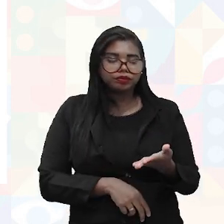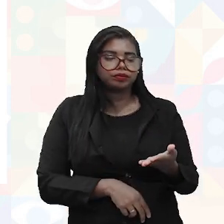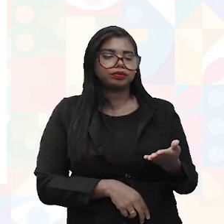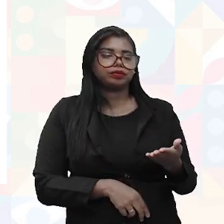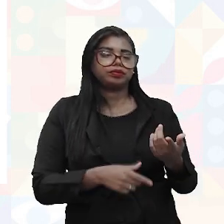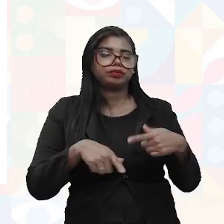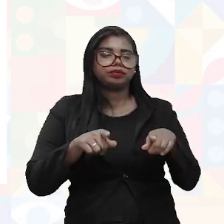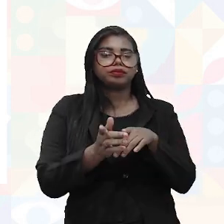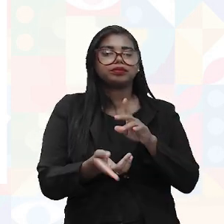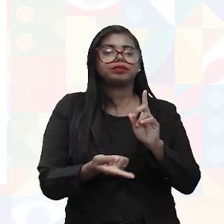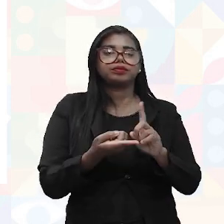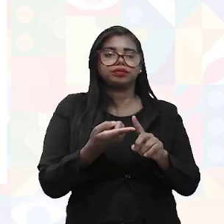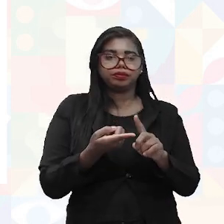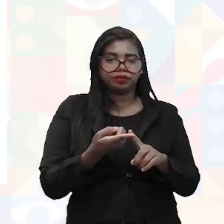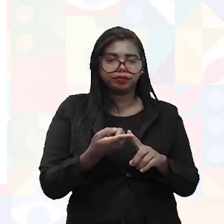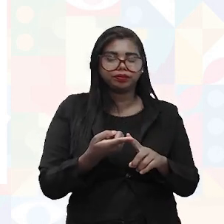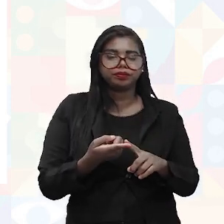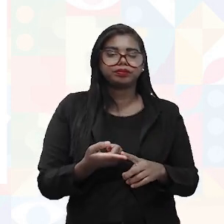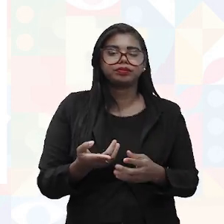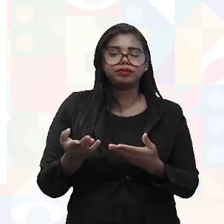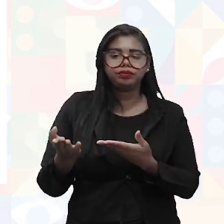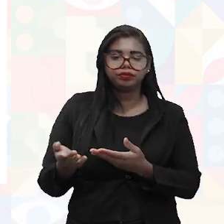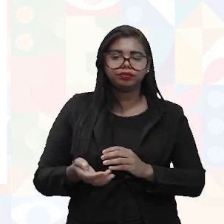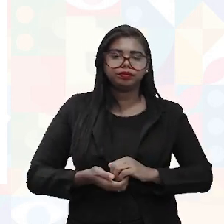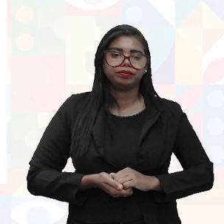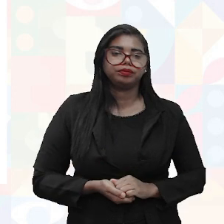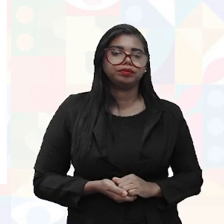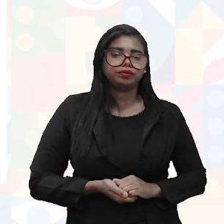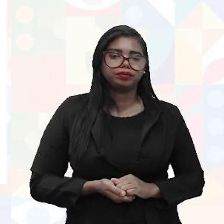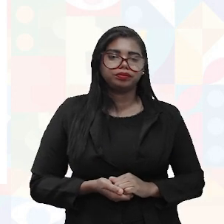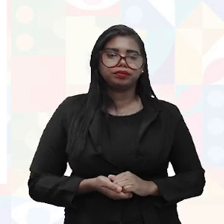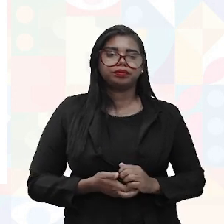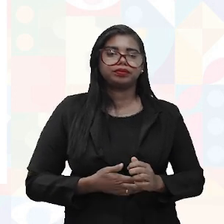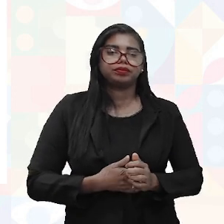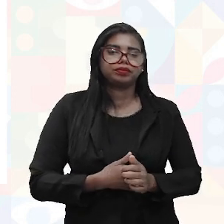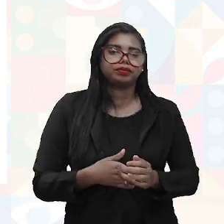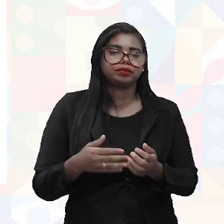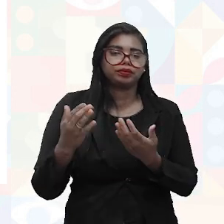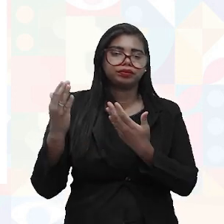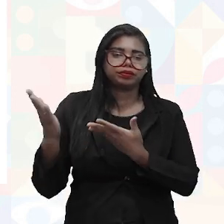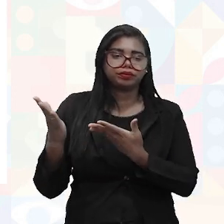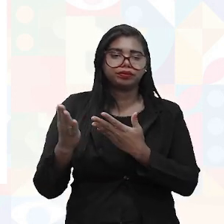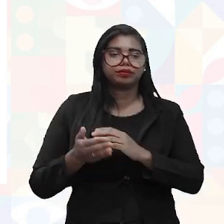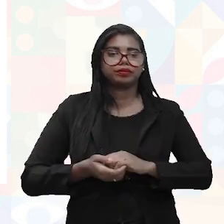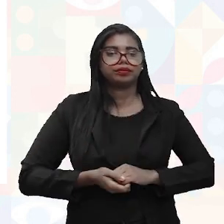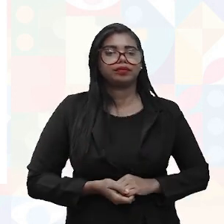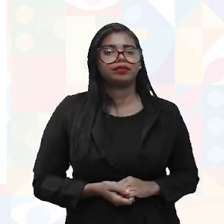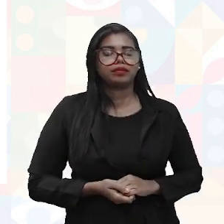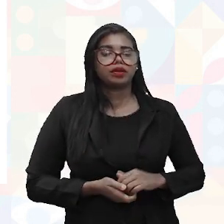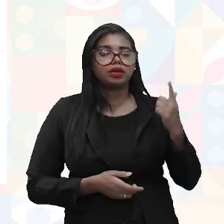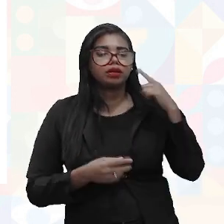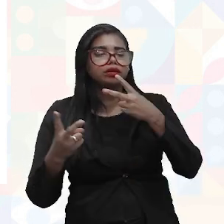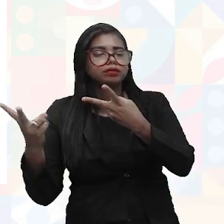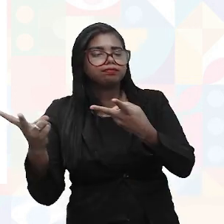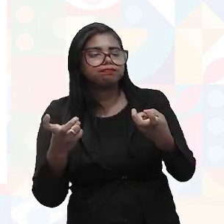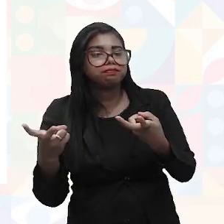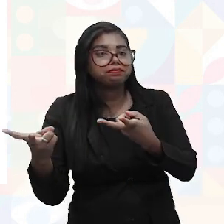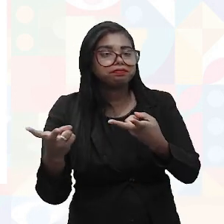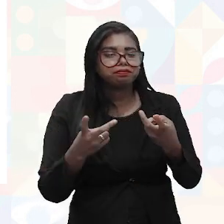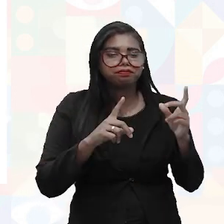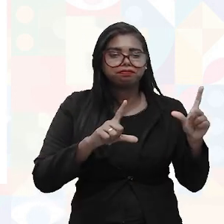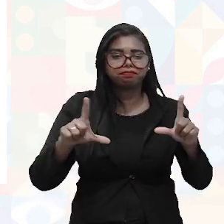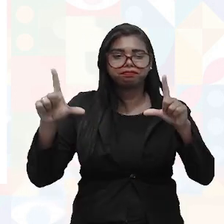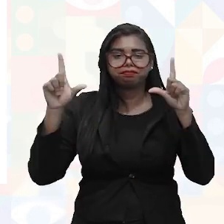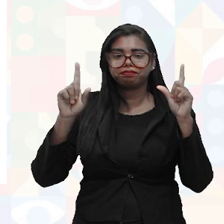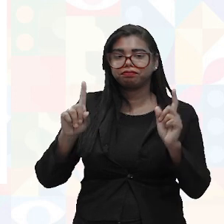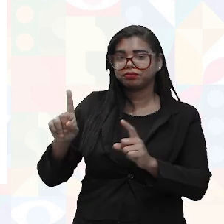assento tem que ser abaixo aqui da rótula, essa parte aqui de trás do joelho. Então a gente consegue perceber nessa imagem,